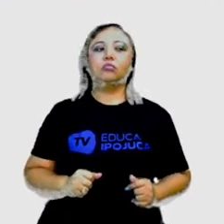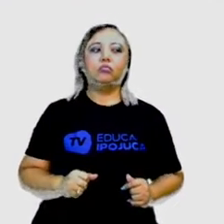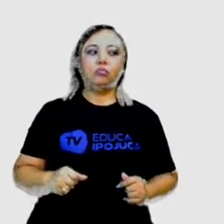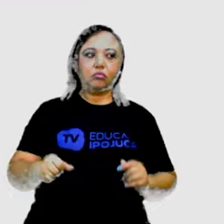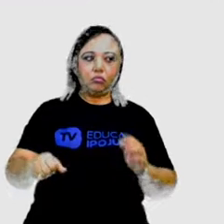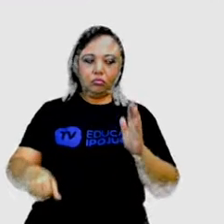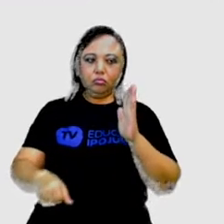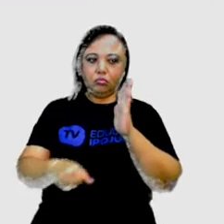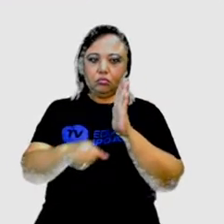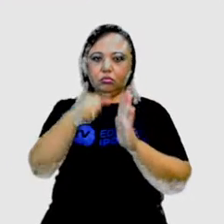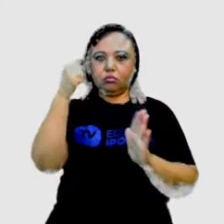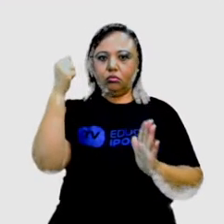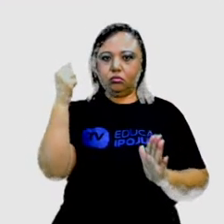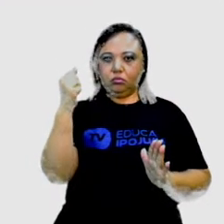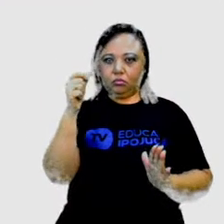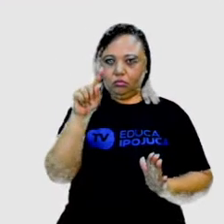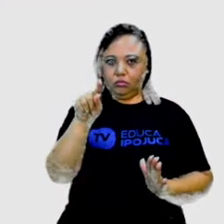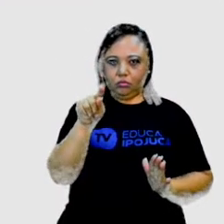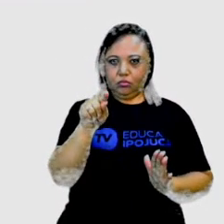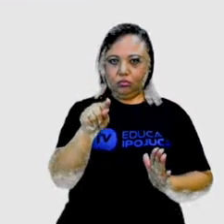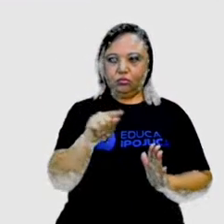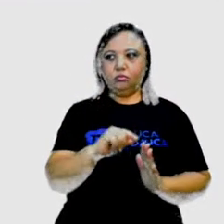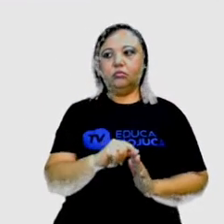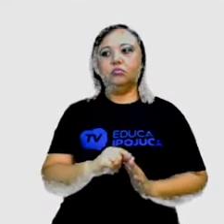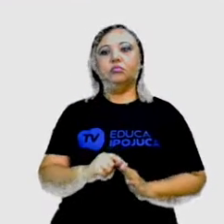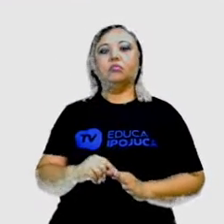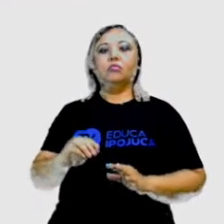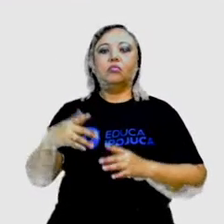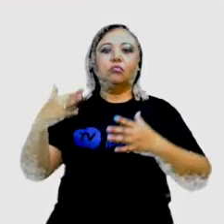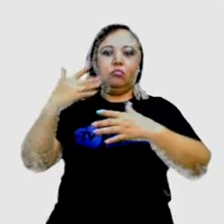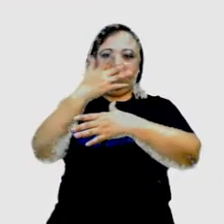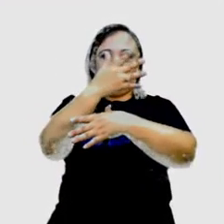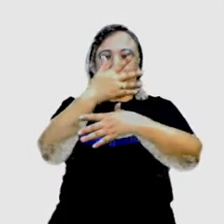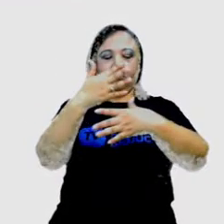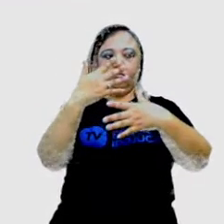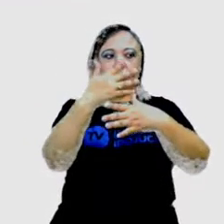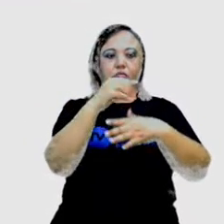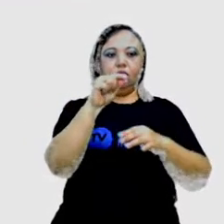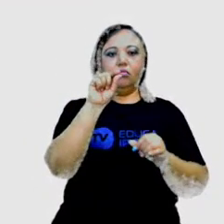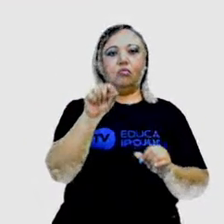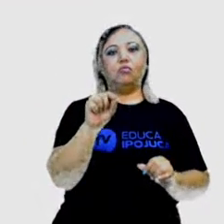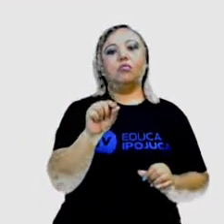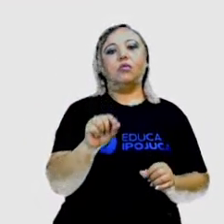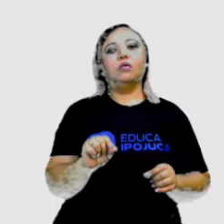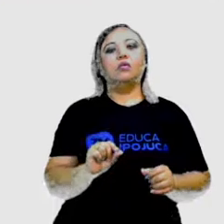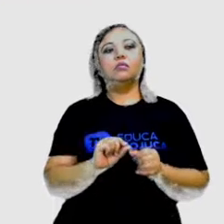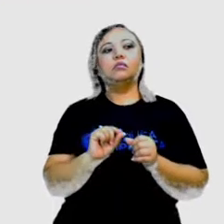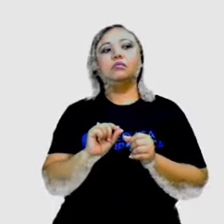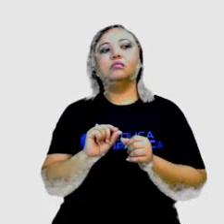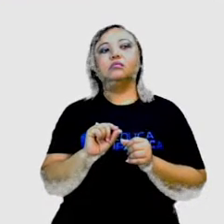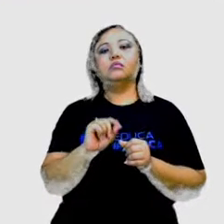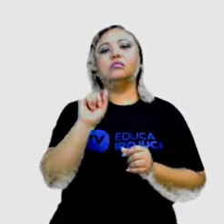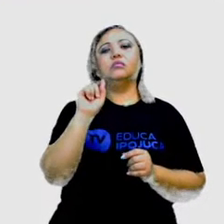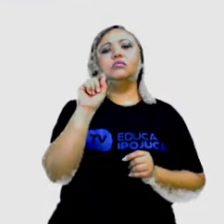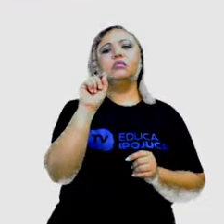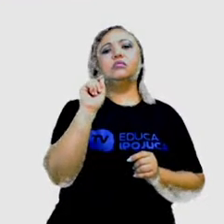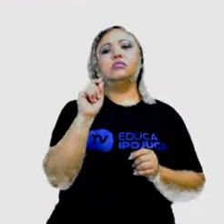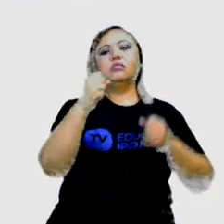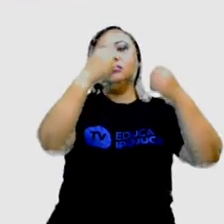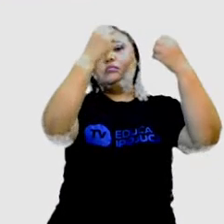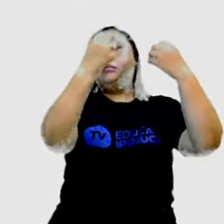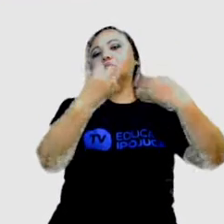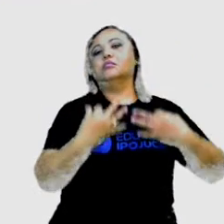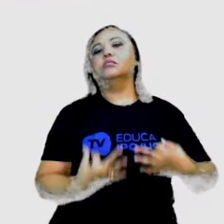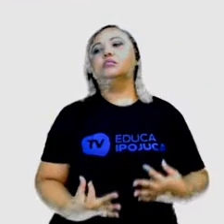primeiro, essa primeira arte. Temos uma cidade e o artista, ele queria falar sobre o quê? Imagine